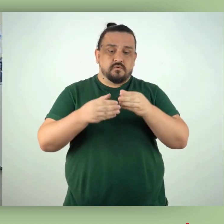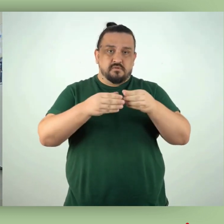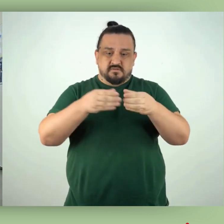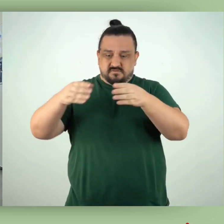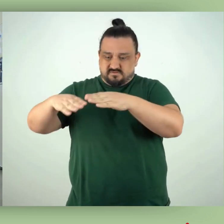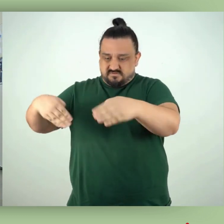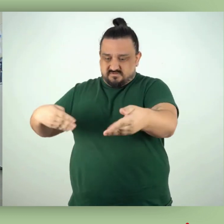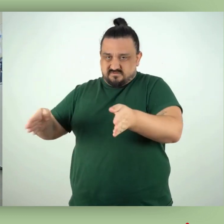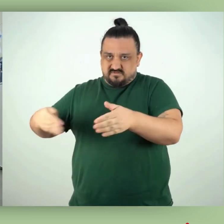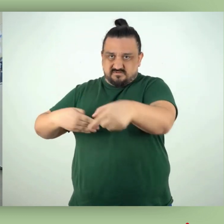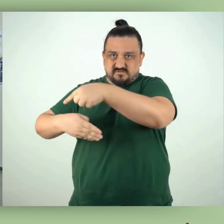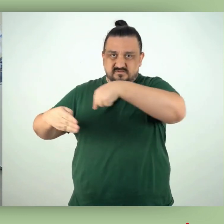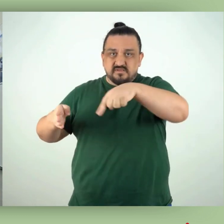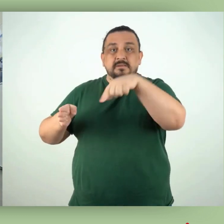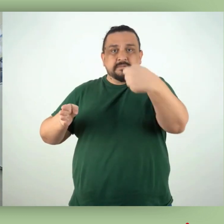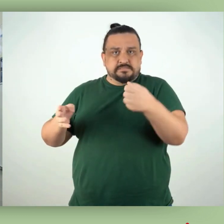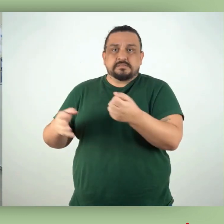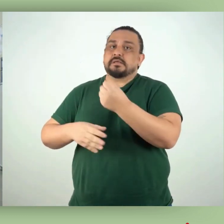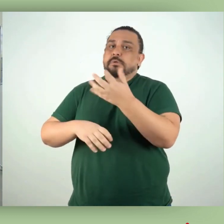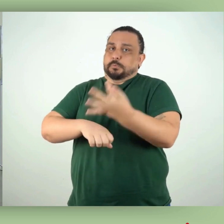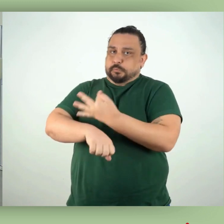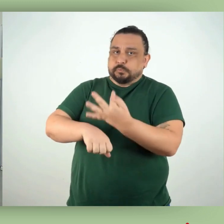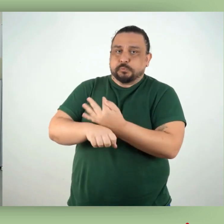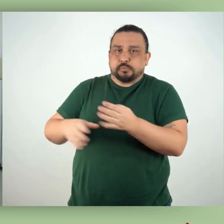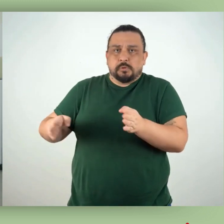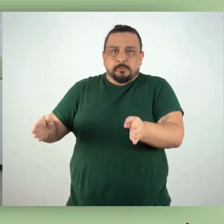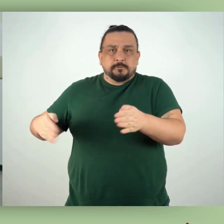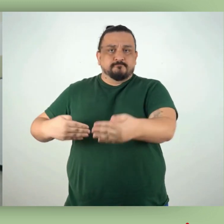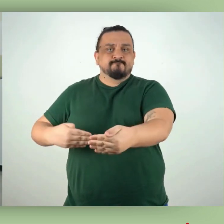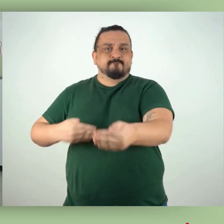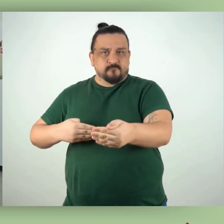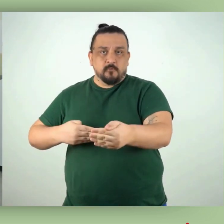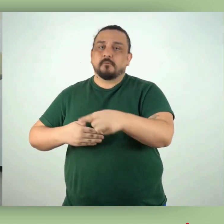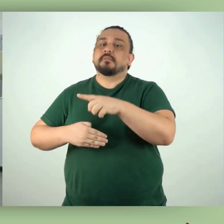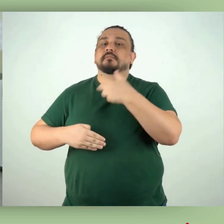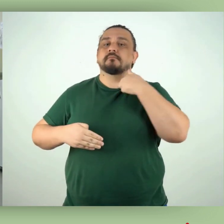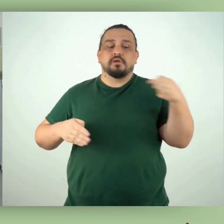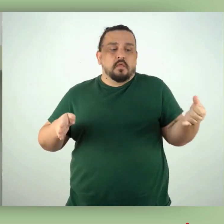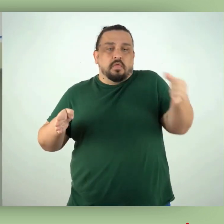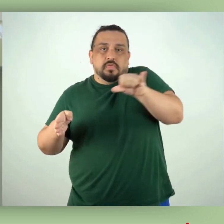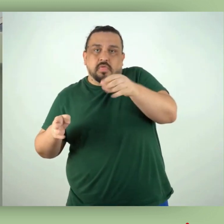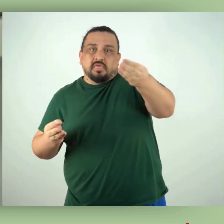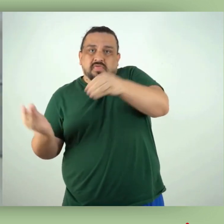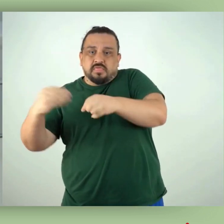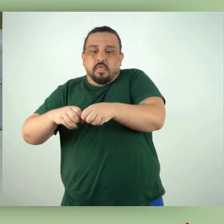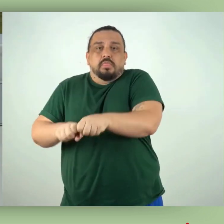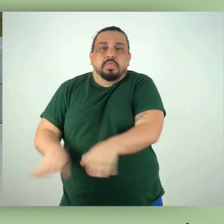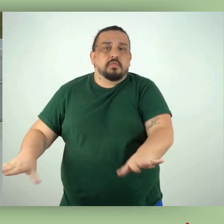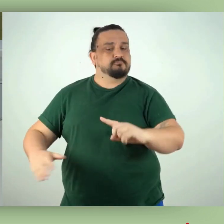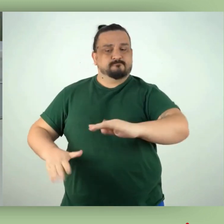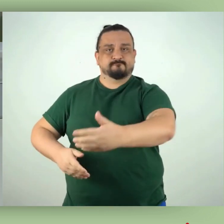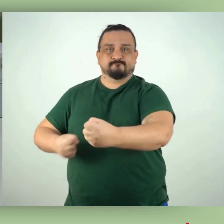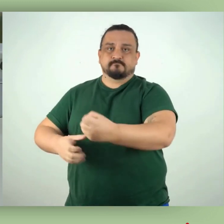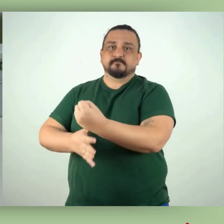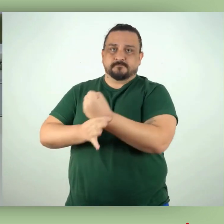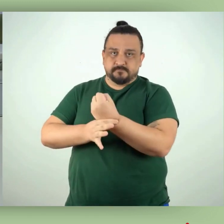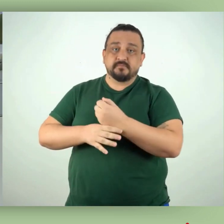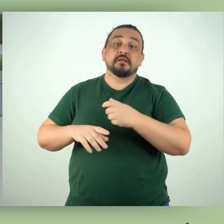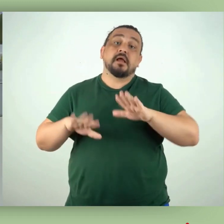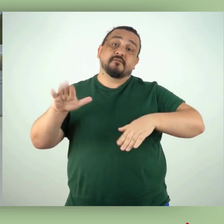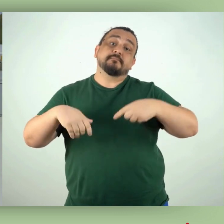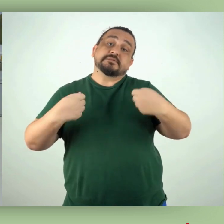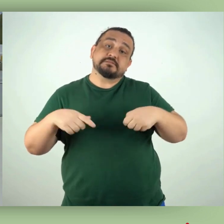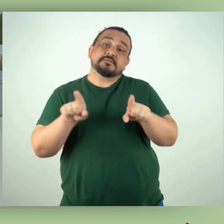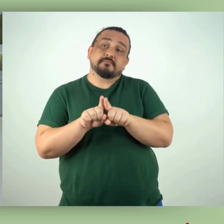A embalagem deve ser resistente e impedir o vazamento do produto. Os resíduos químicos líquidos devem ser acondicionados em